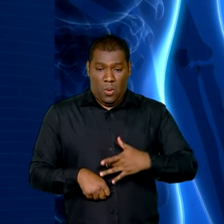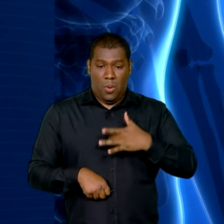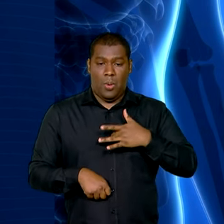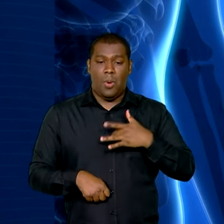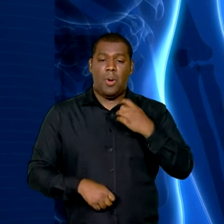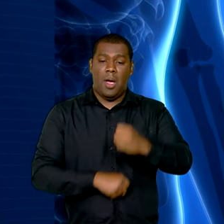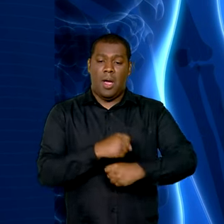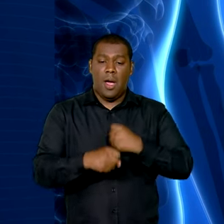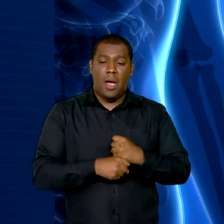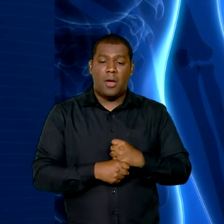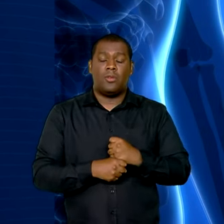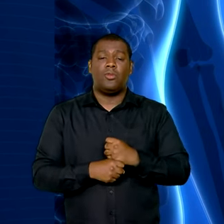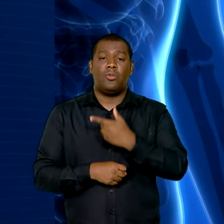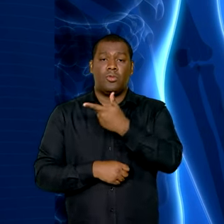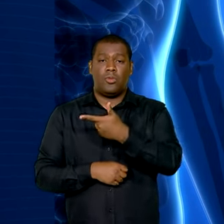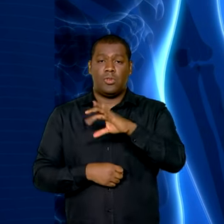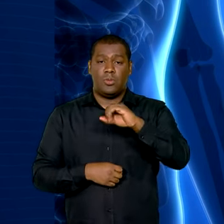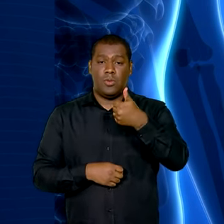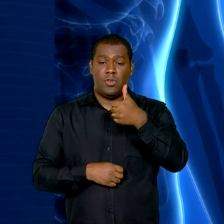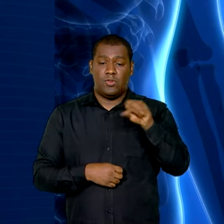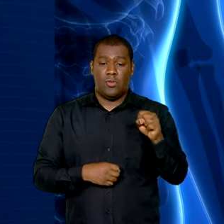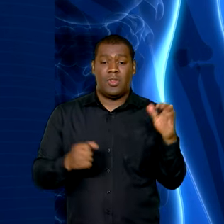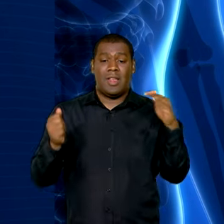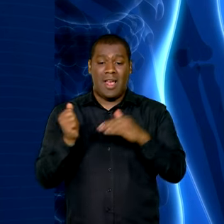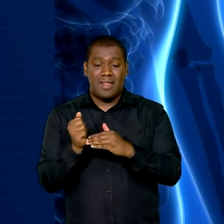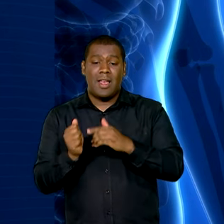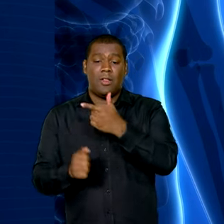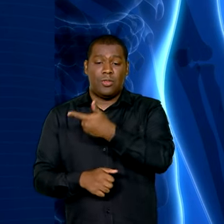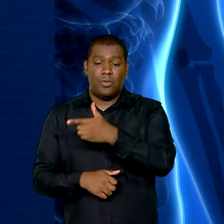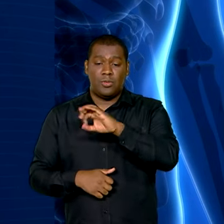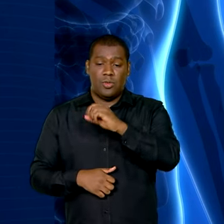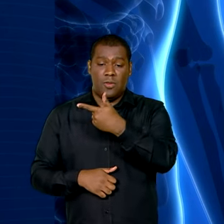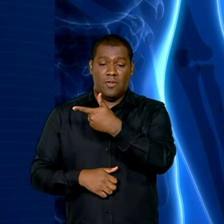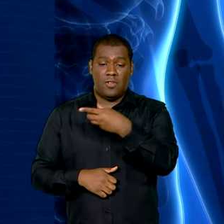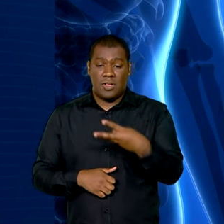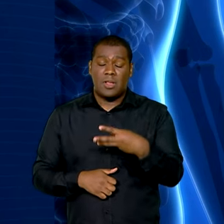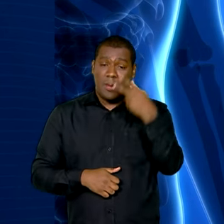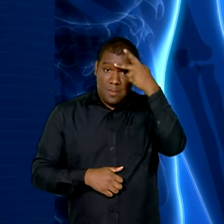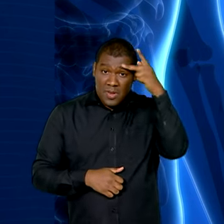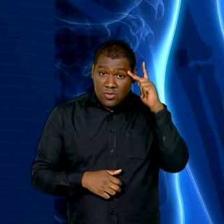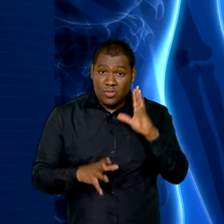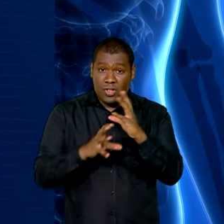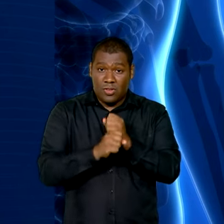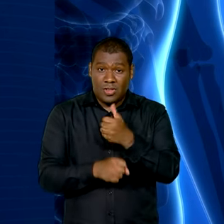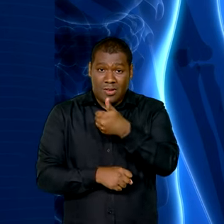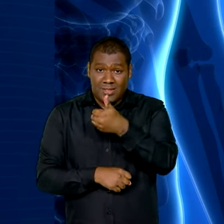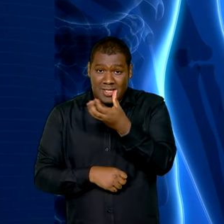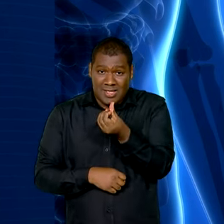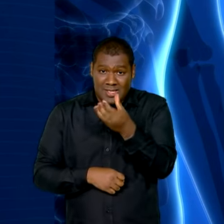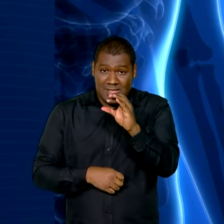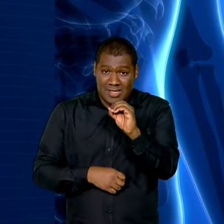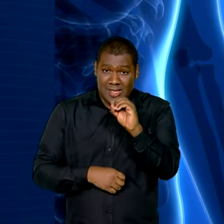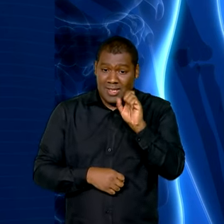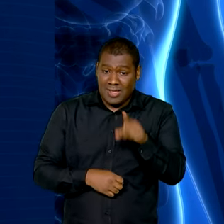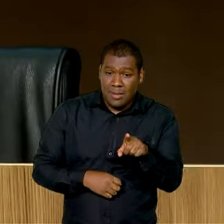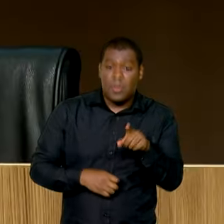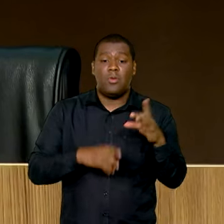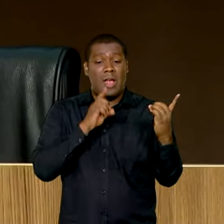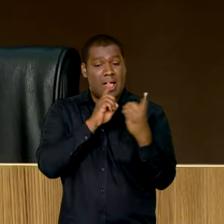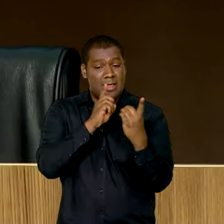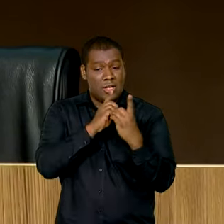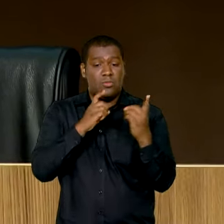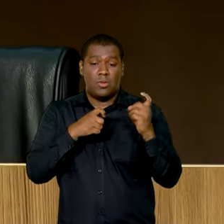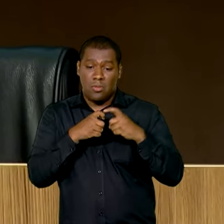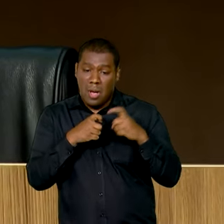2018 e 2023, mais de 160 mil pessoas deram início ao tratamento terapêutico preventivo.